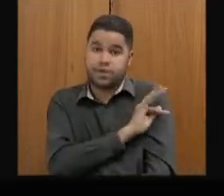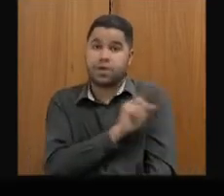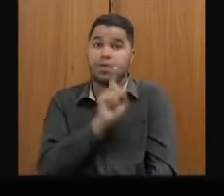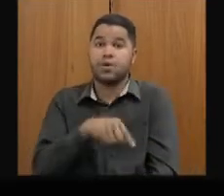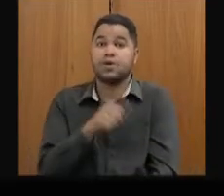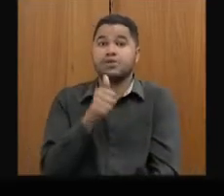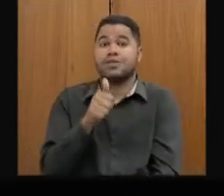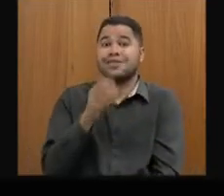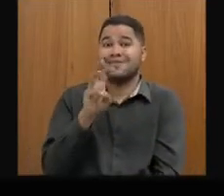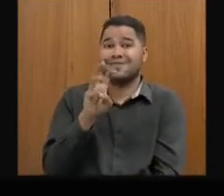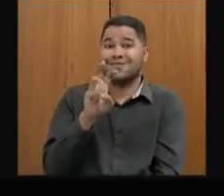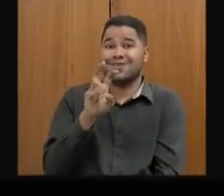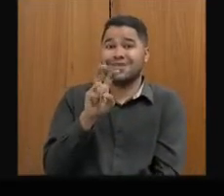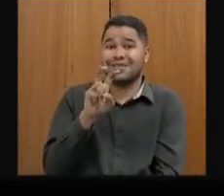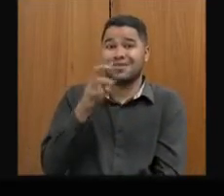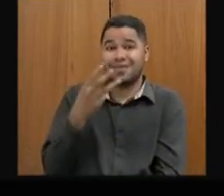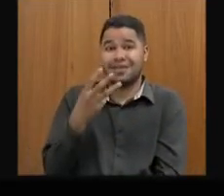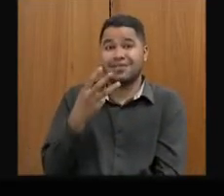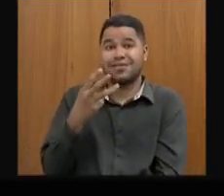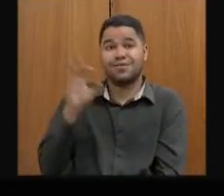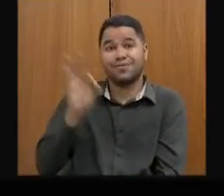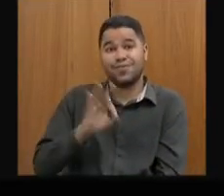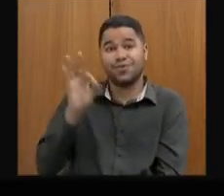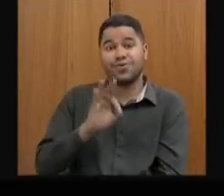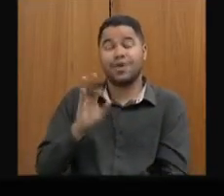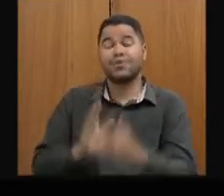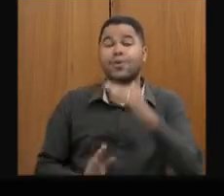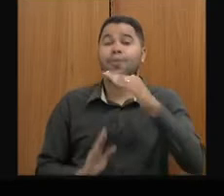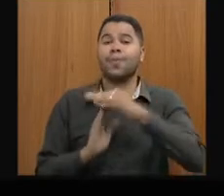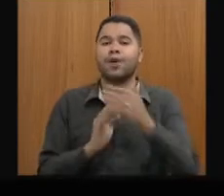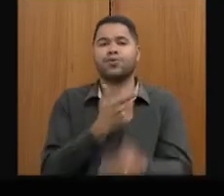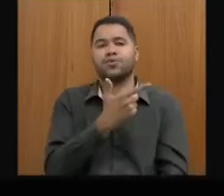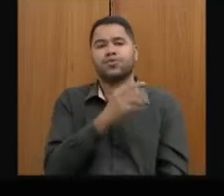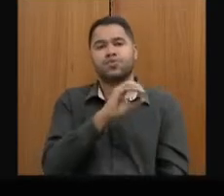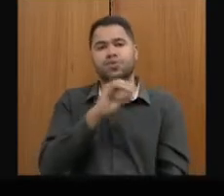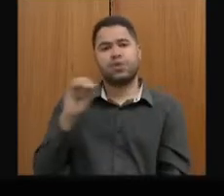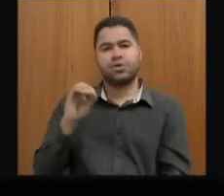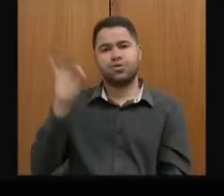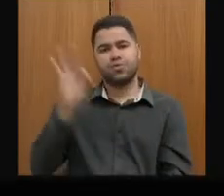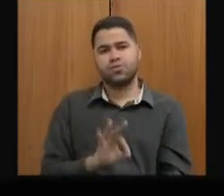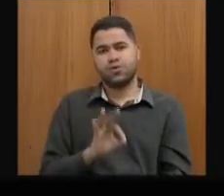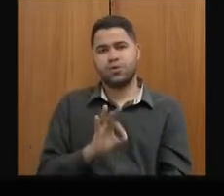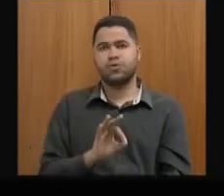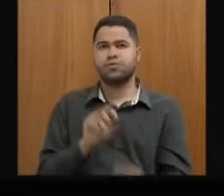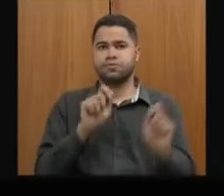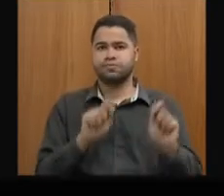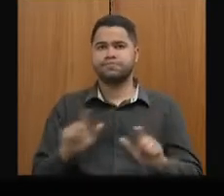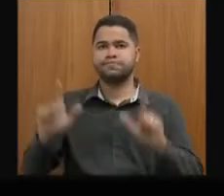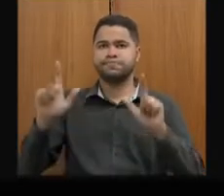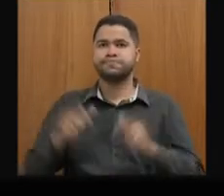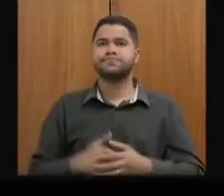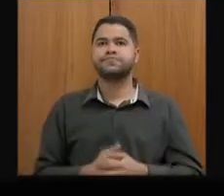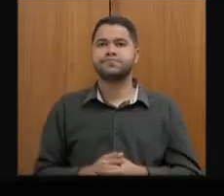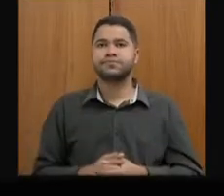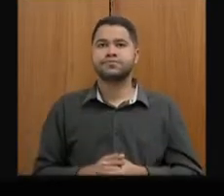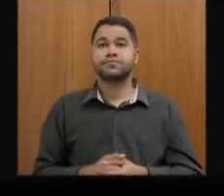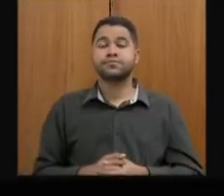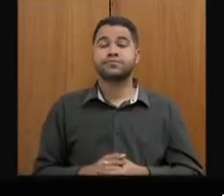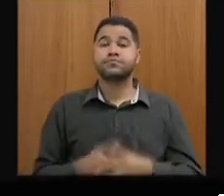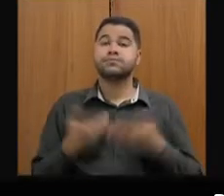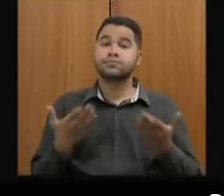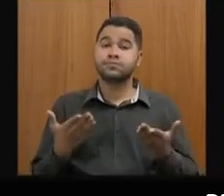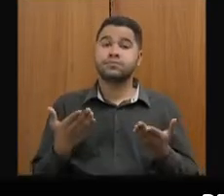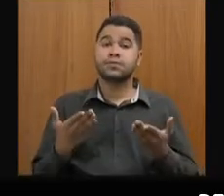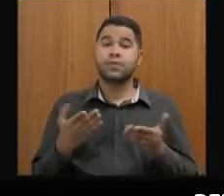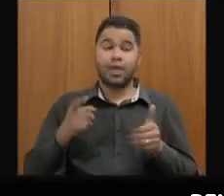153,26%, sendo que o máximo é de 200%. Próximo, por favor. E aí o